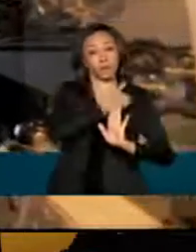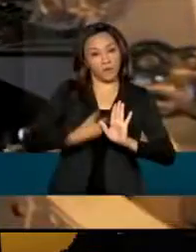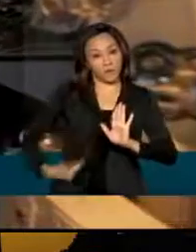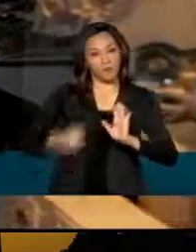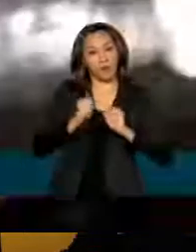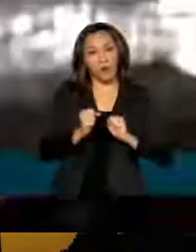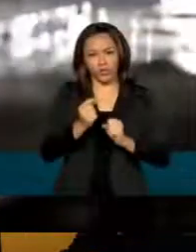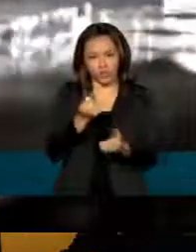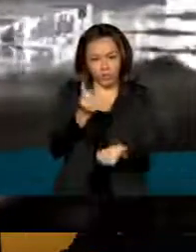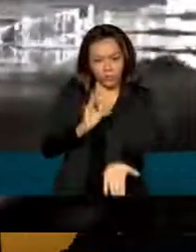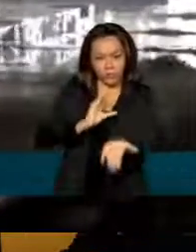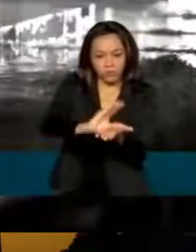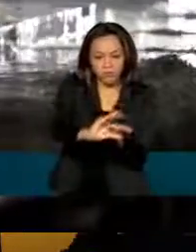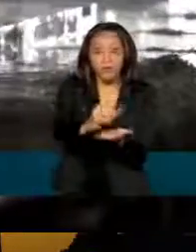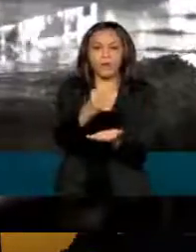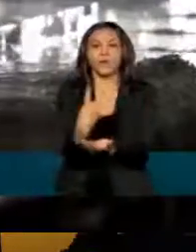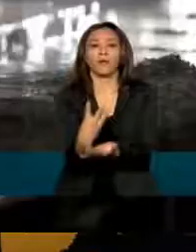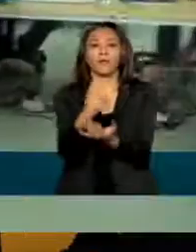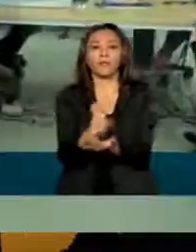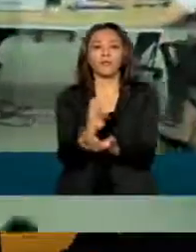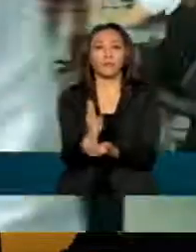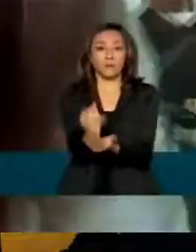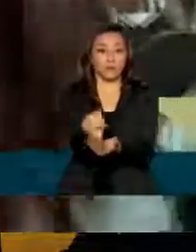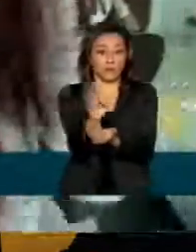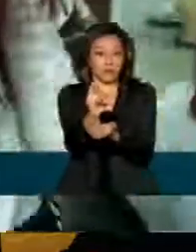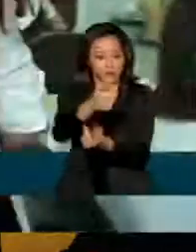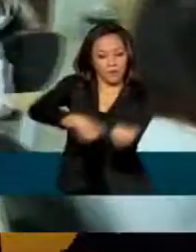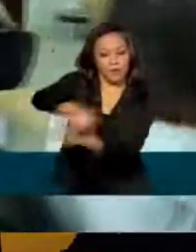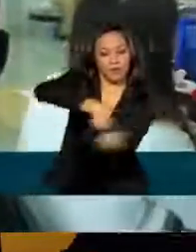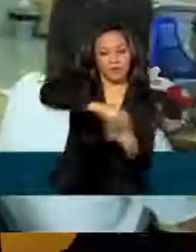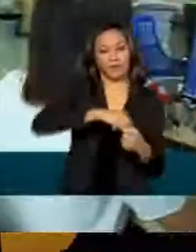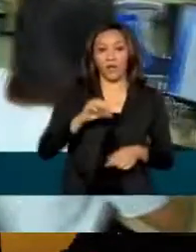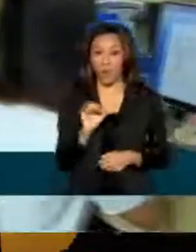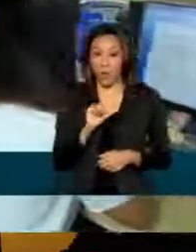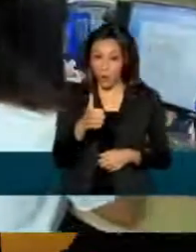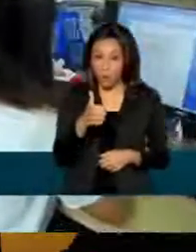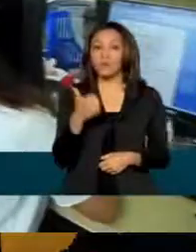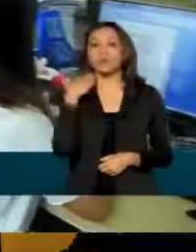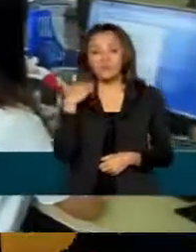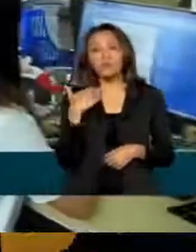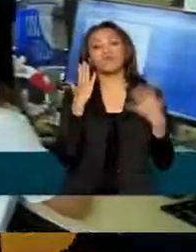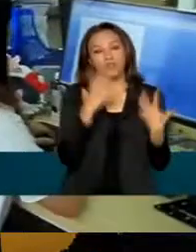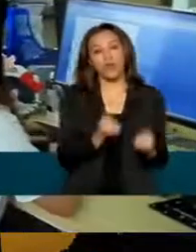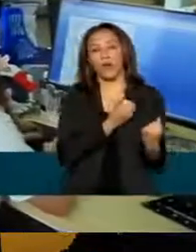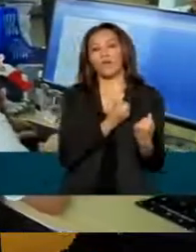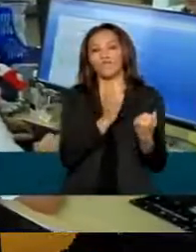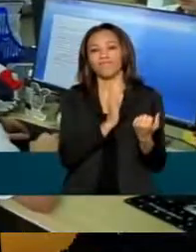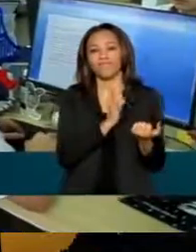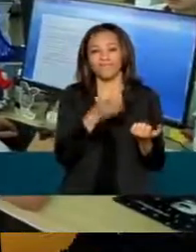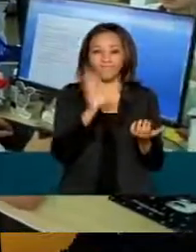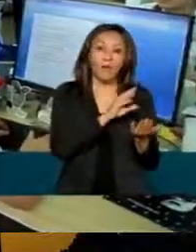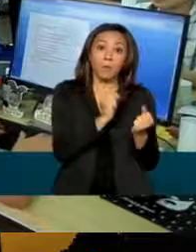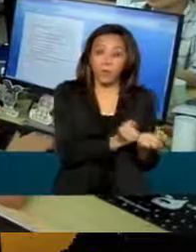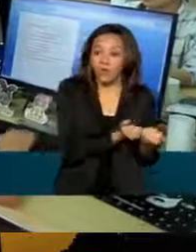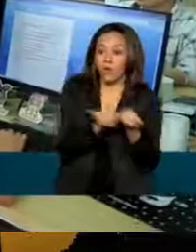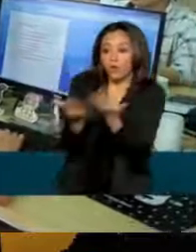injetar até 45 bilhões de reais na economia. 11 instituições financeiras já estão credenciadas e podem